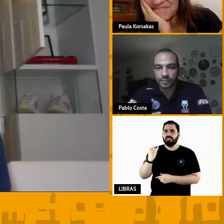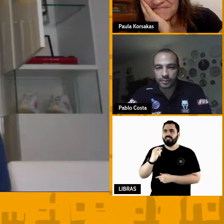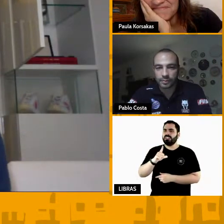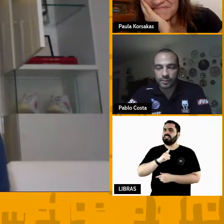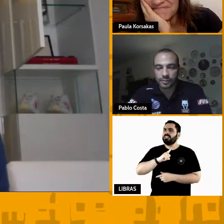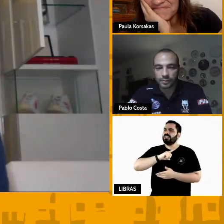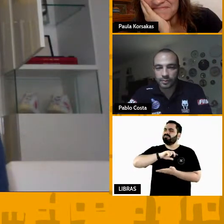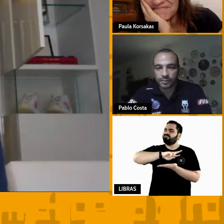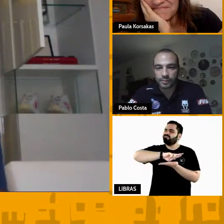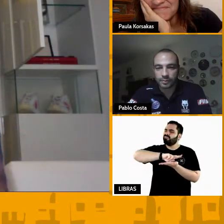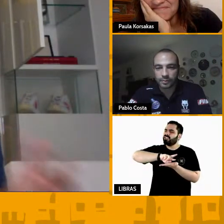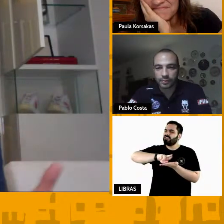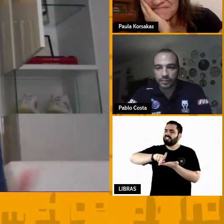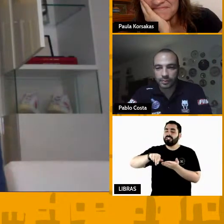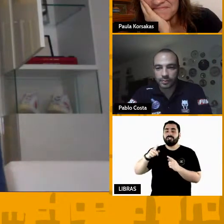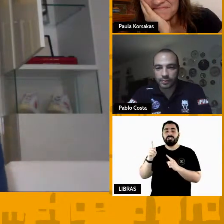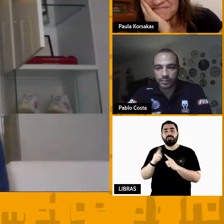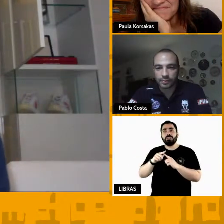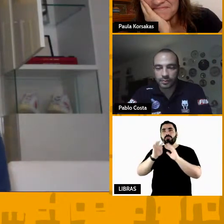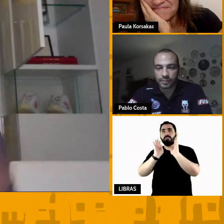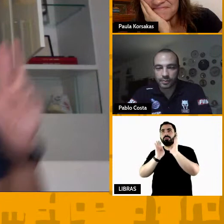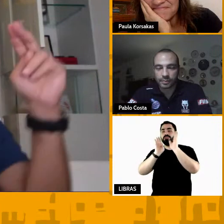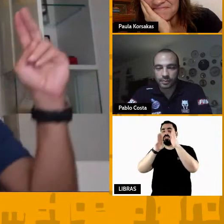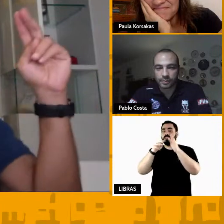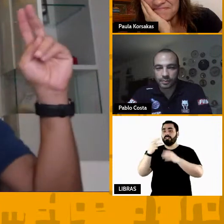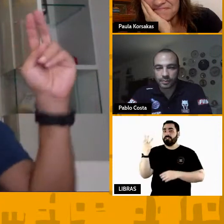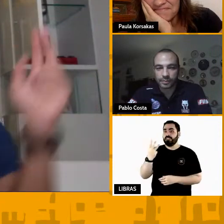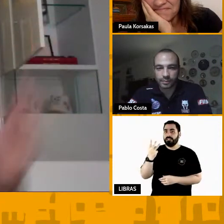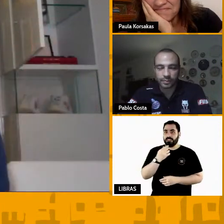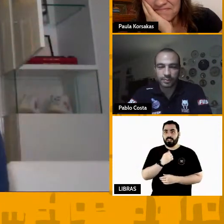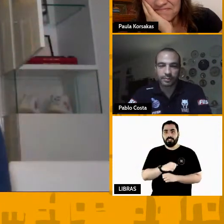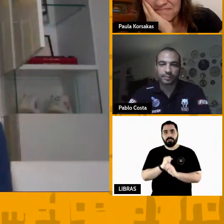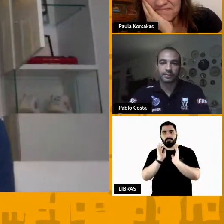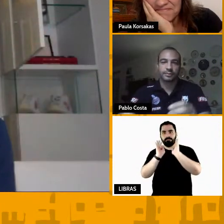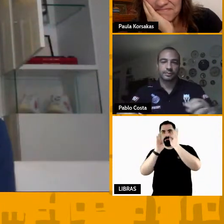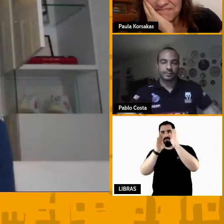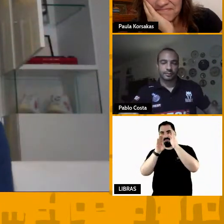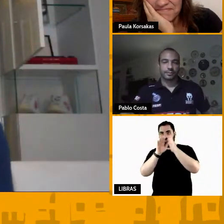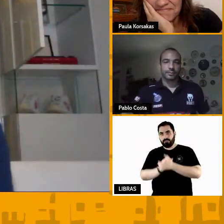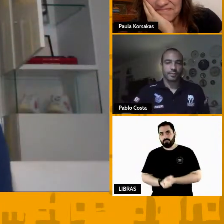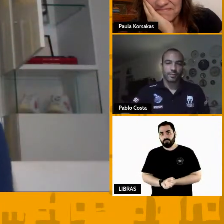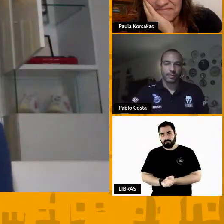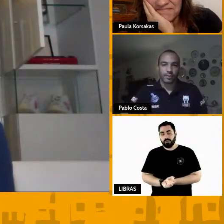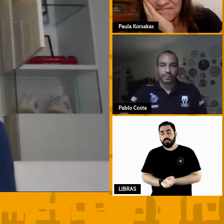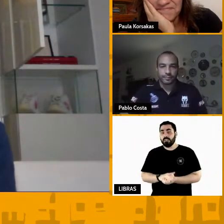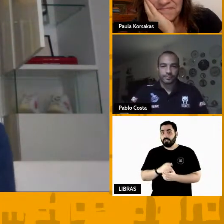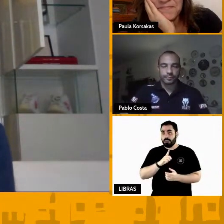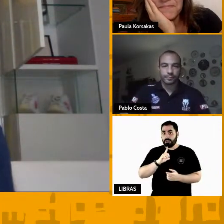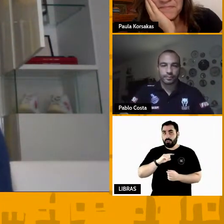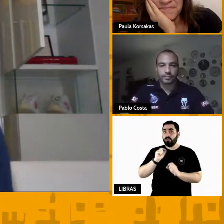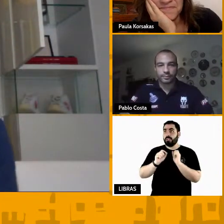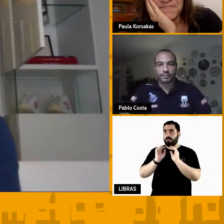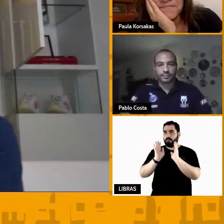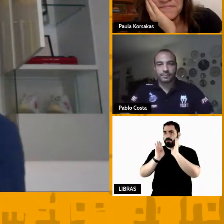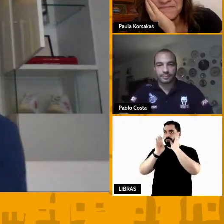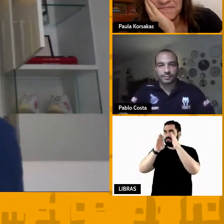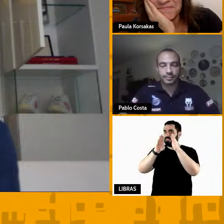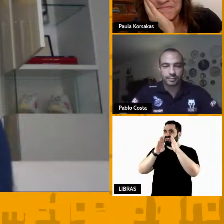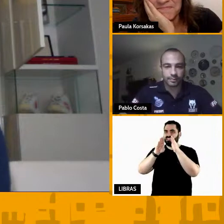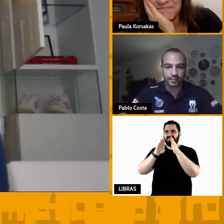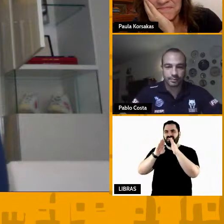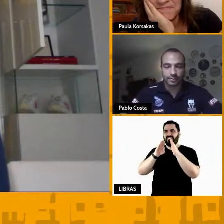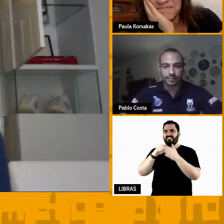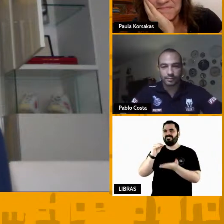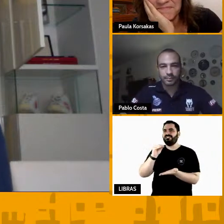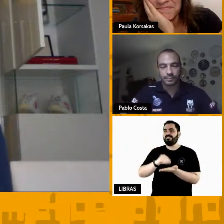pontos existe um arremesso de 3 pontos irresponsável que você vai cobrar o seu atleta não vai deixar